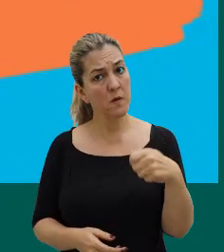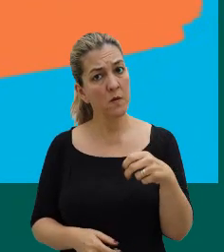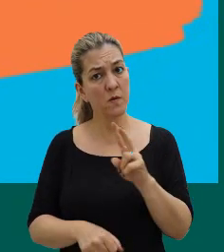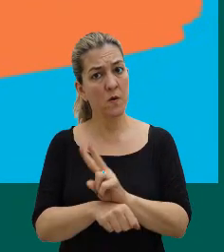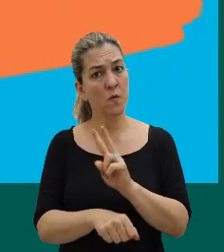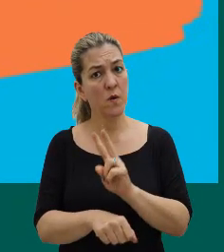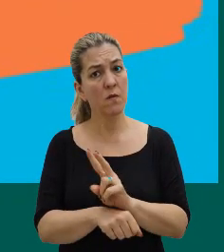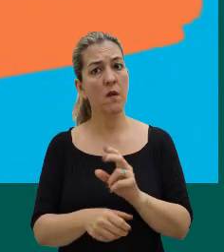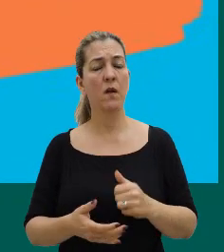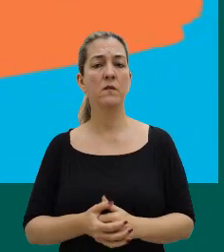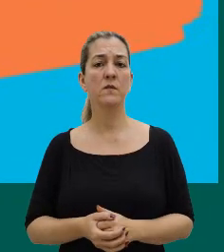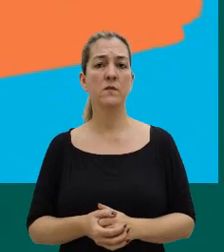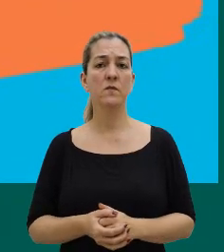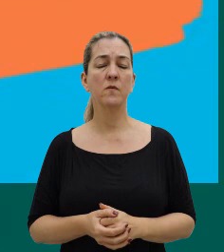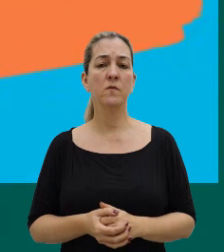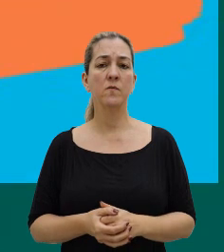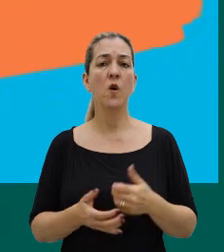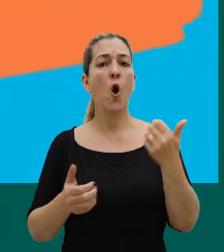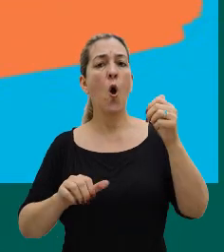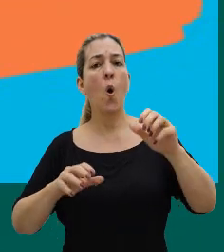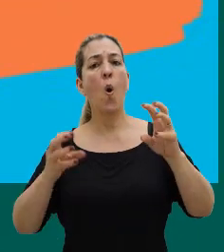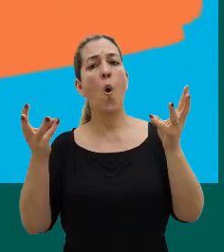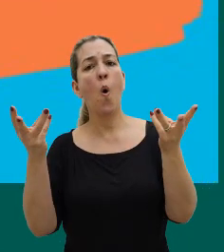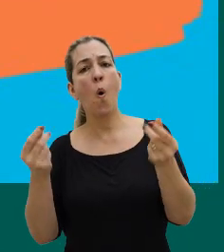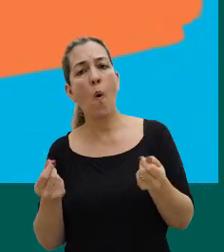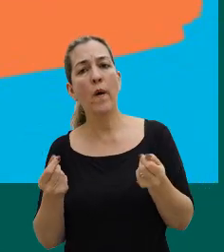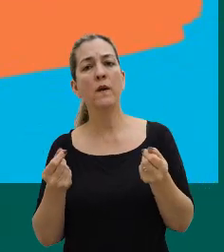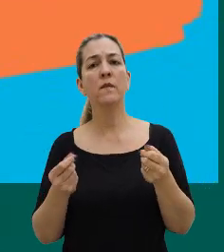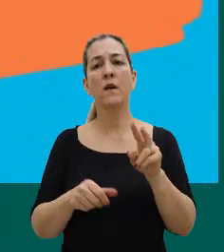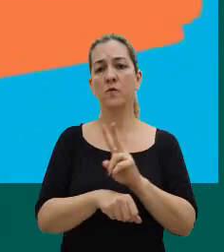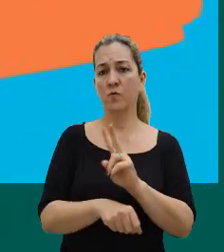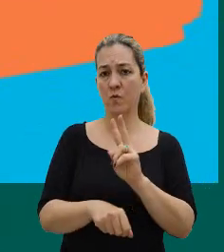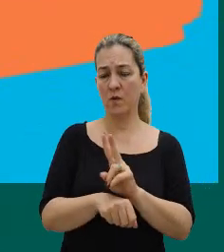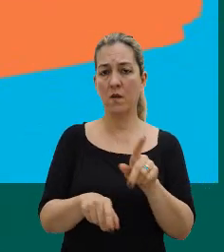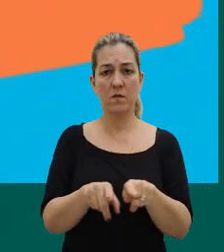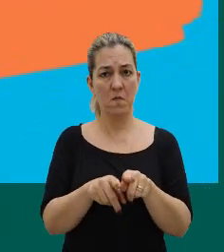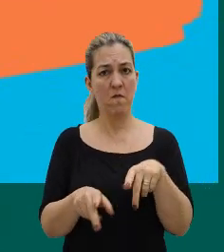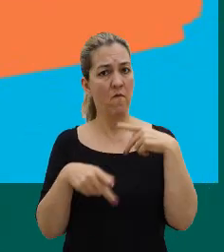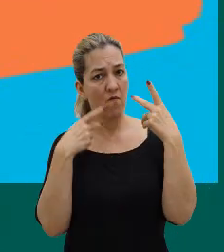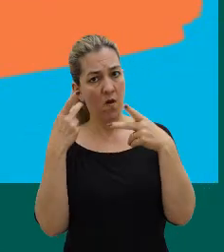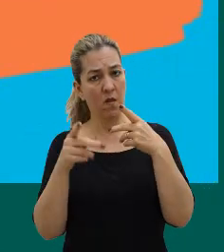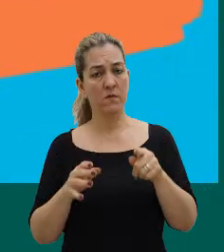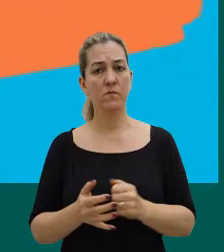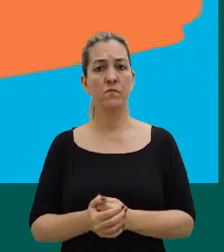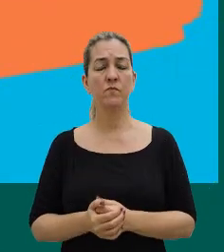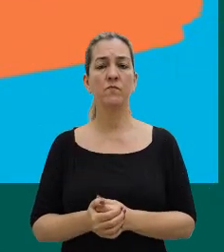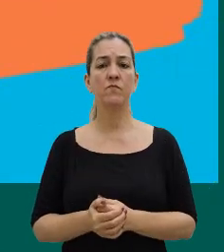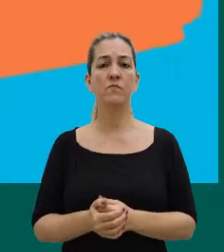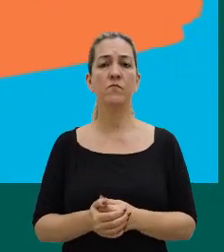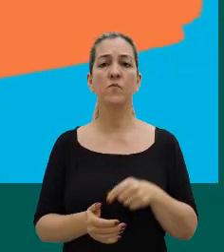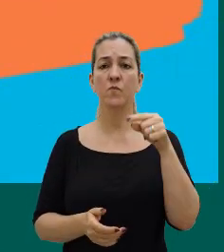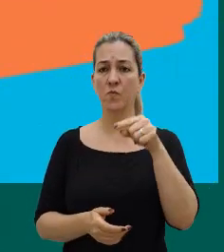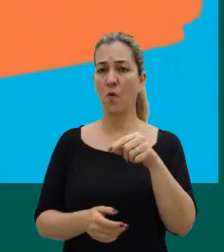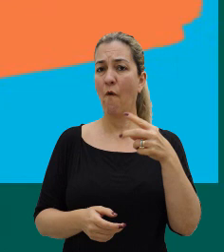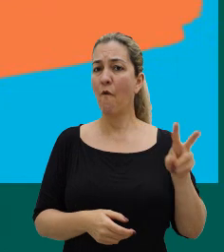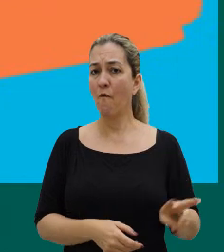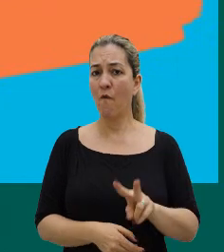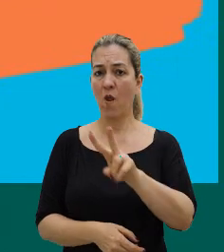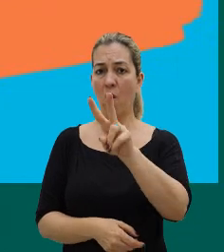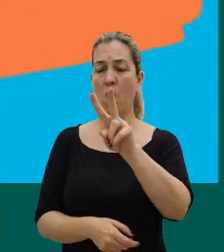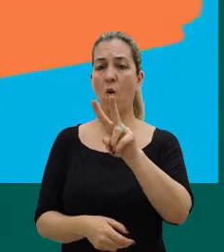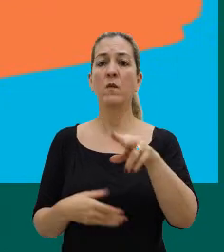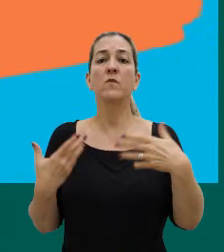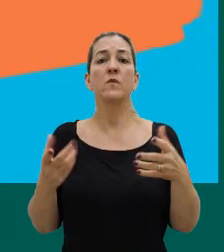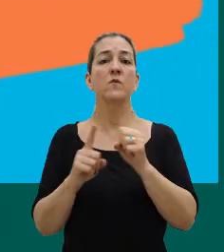ser cuidadas, né, e a qualidade desse cuidado também fala, né, do valor enquanto